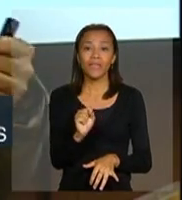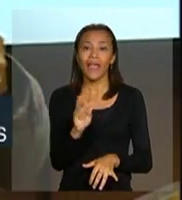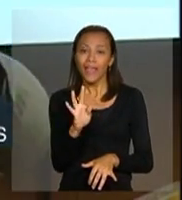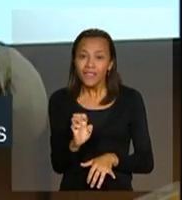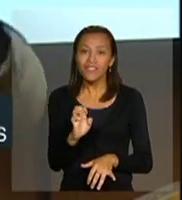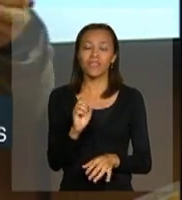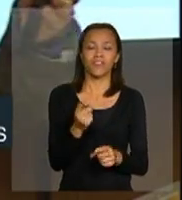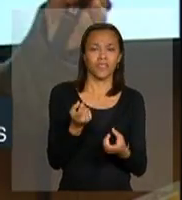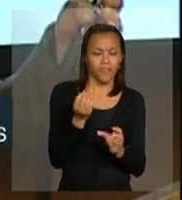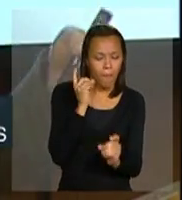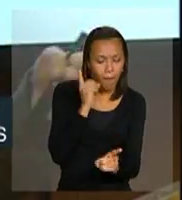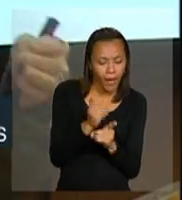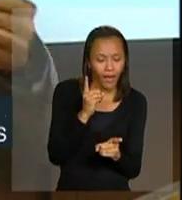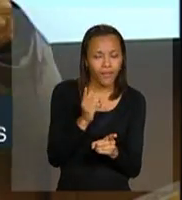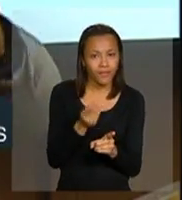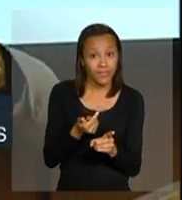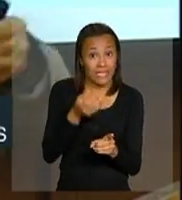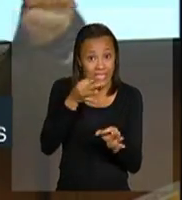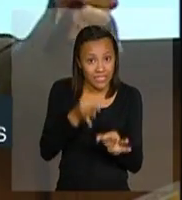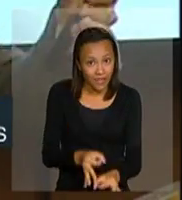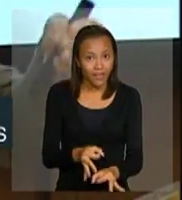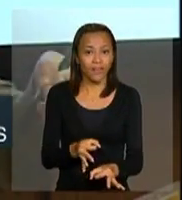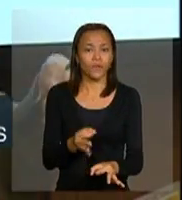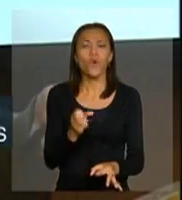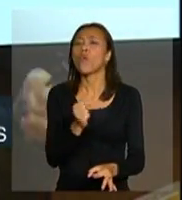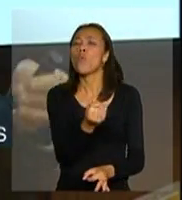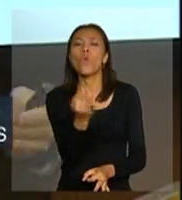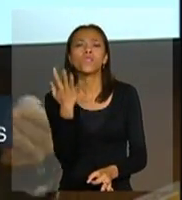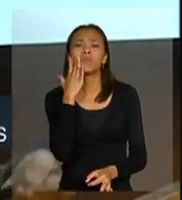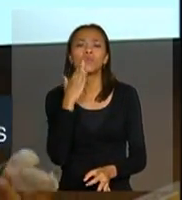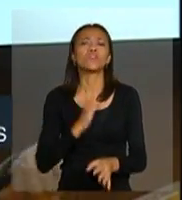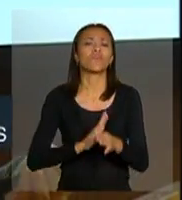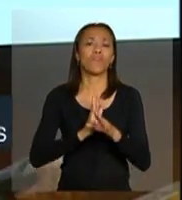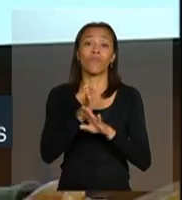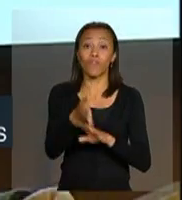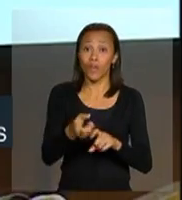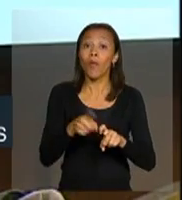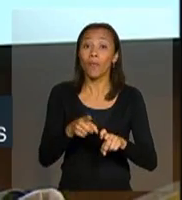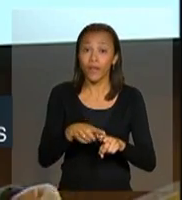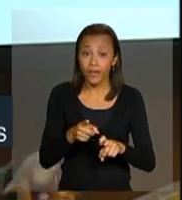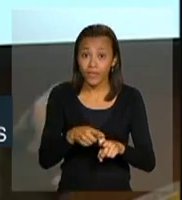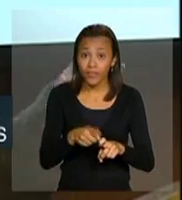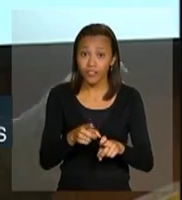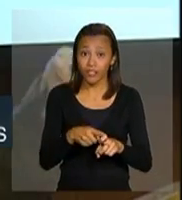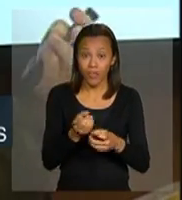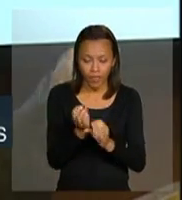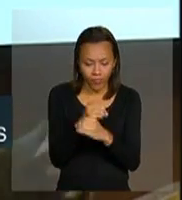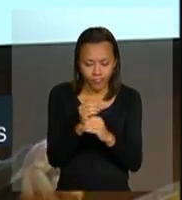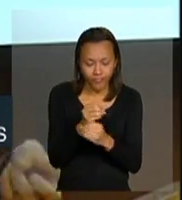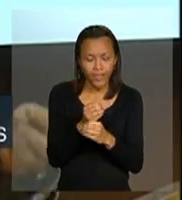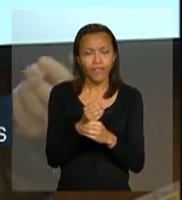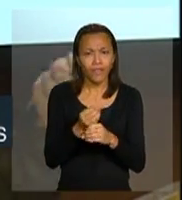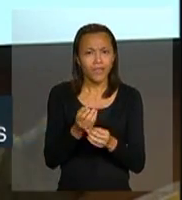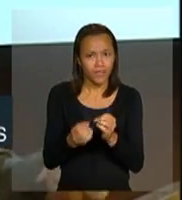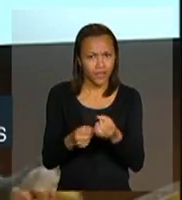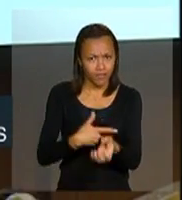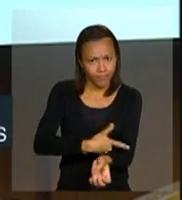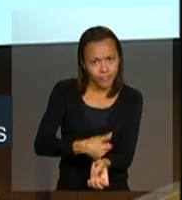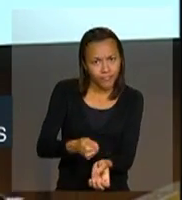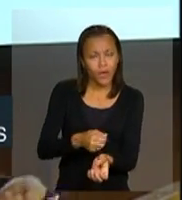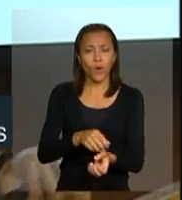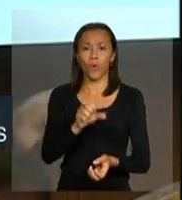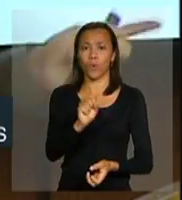Aquela discussão que a gente podia fazer, quantos de nós já fomos ao médico esse ano, que foi oferecido alguma vez sorologia para HIV, para sífilis, para